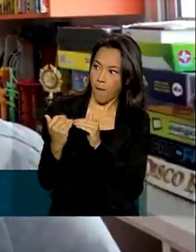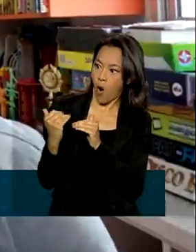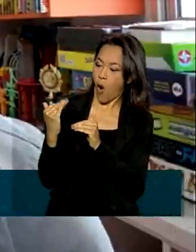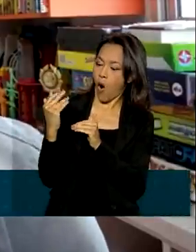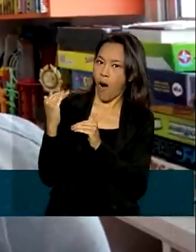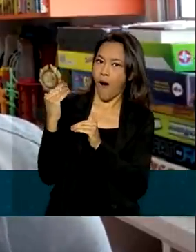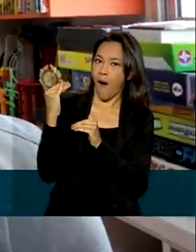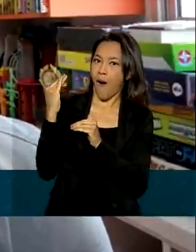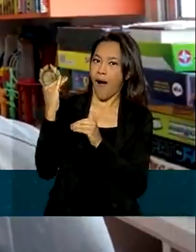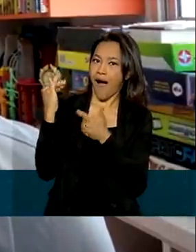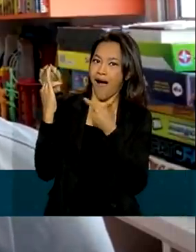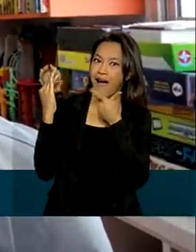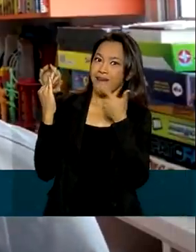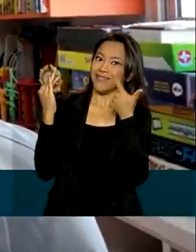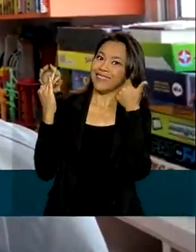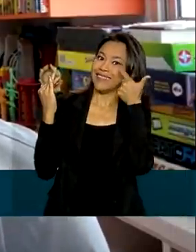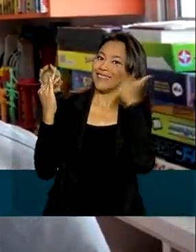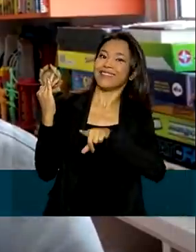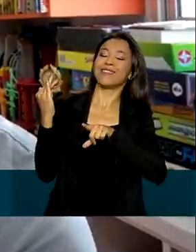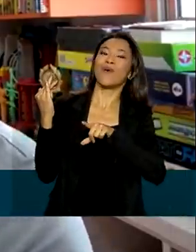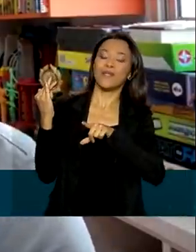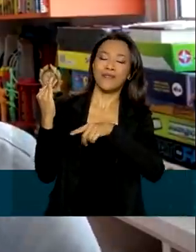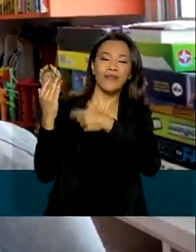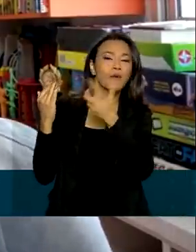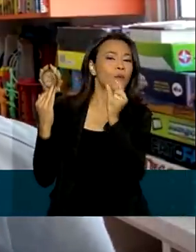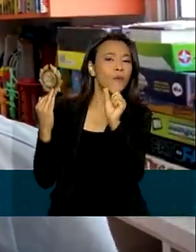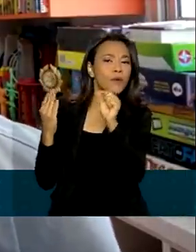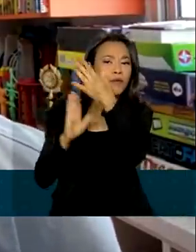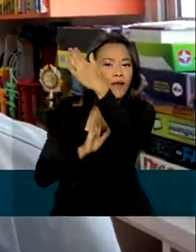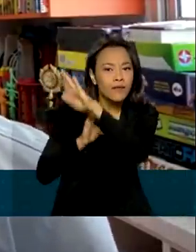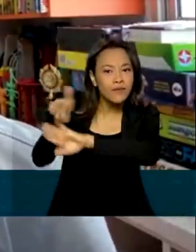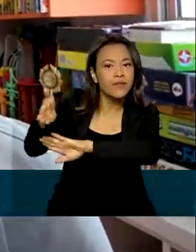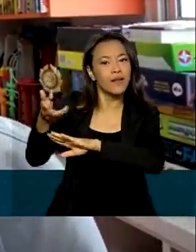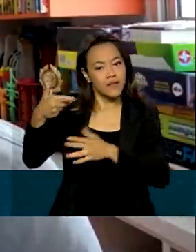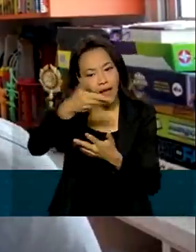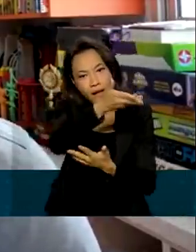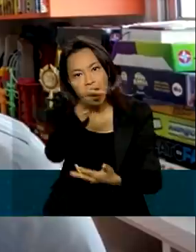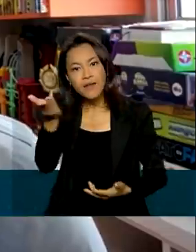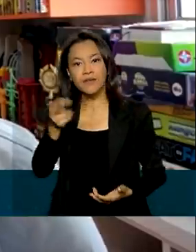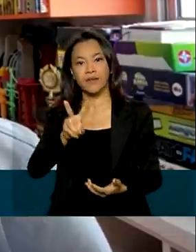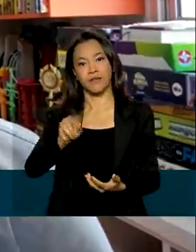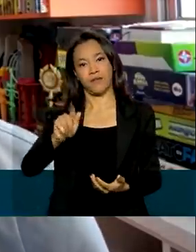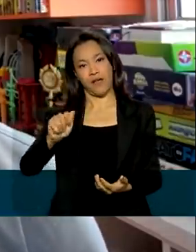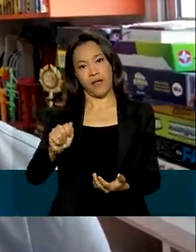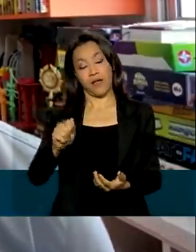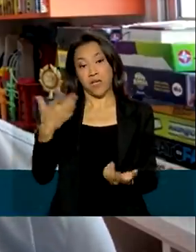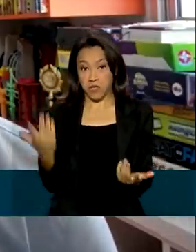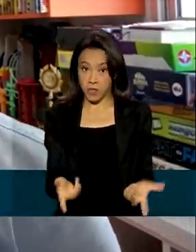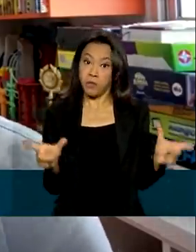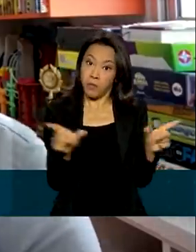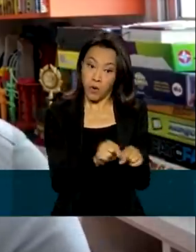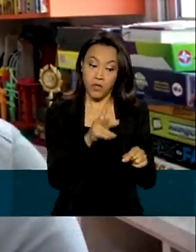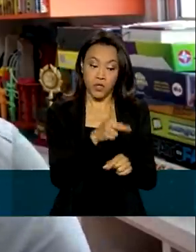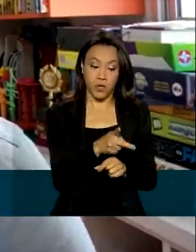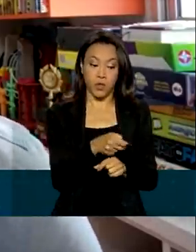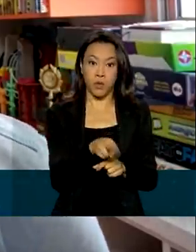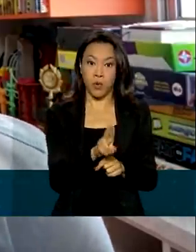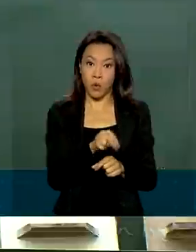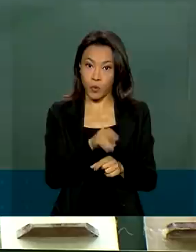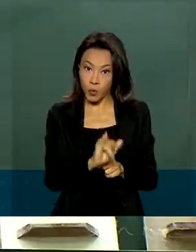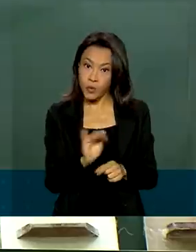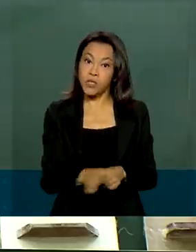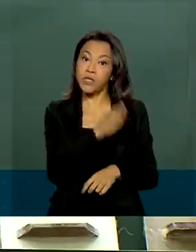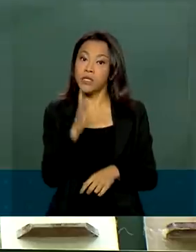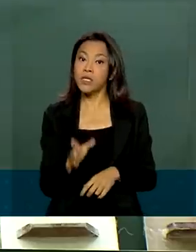mais possibilidade esse aluno tem de ter acesso a uma dessas vagas, tanto no ProUni quanto no Fies.